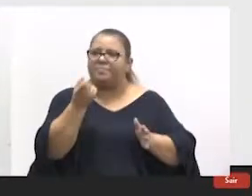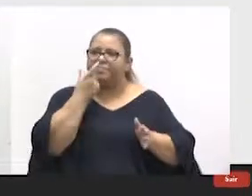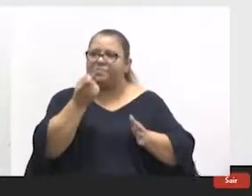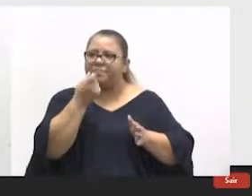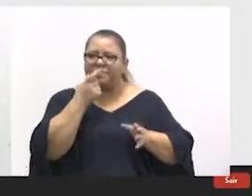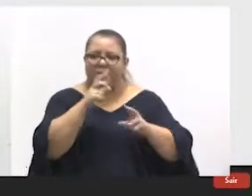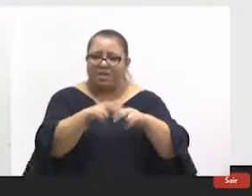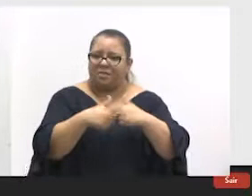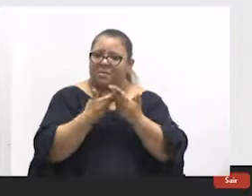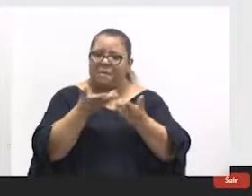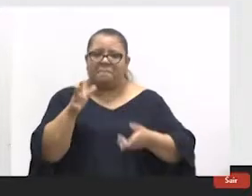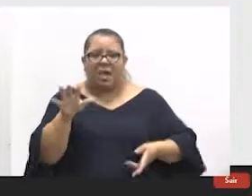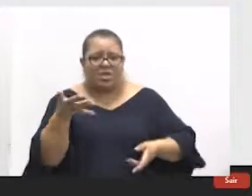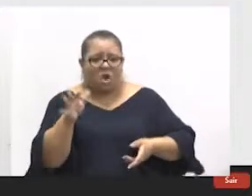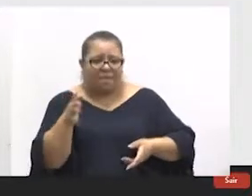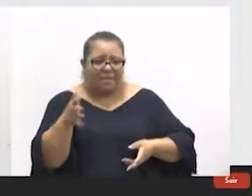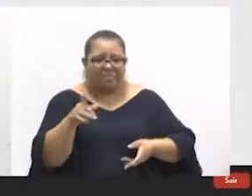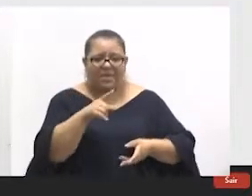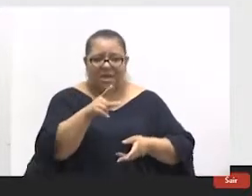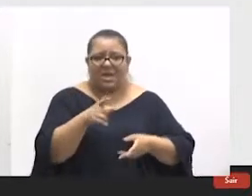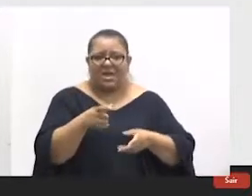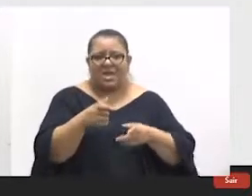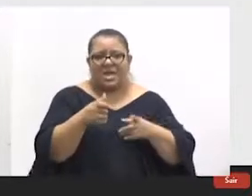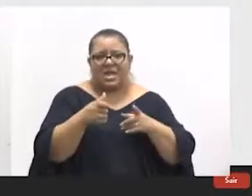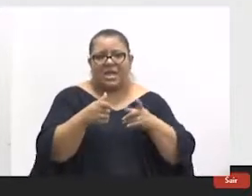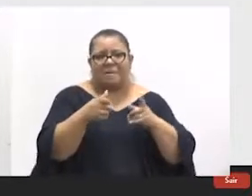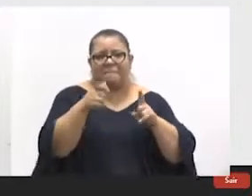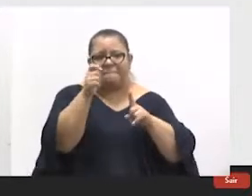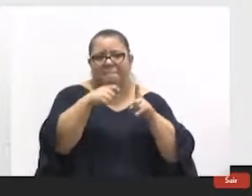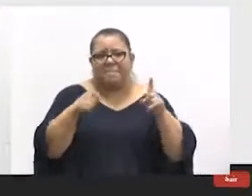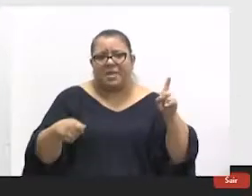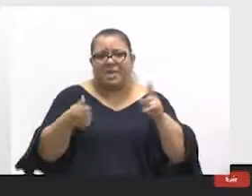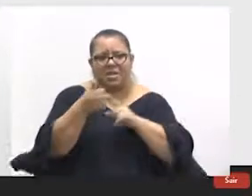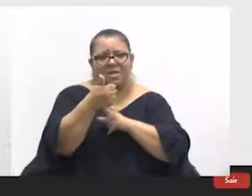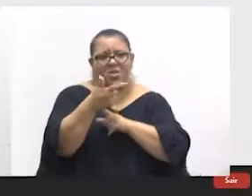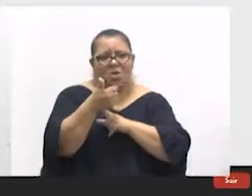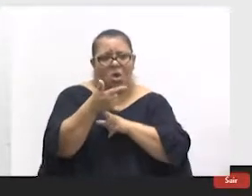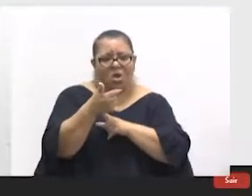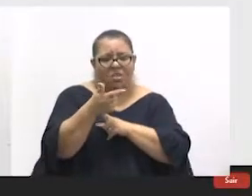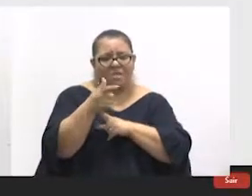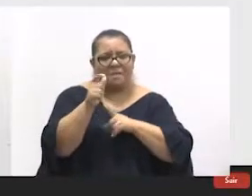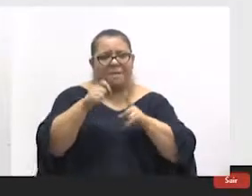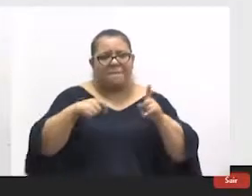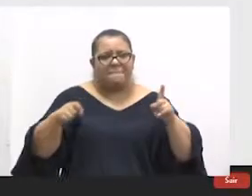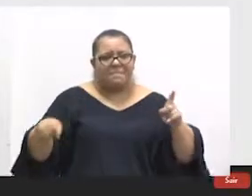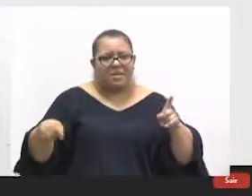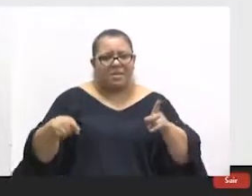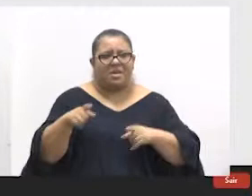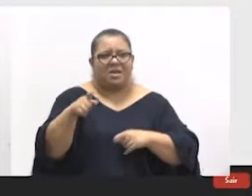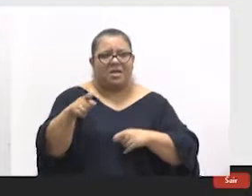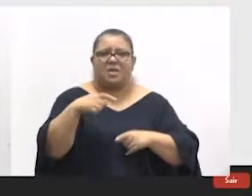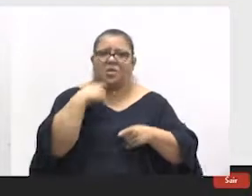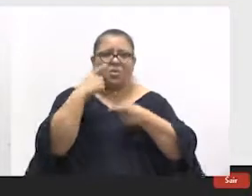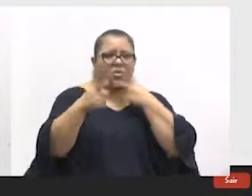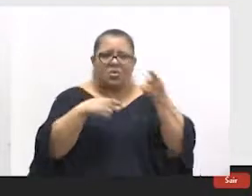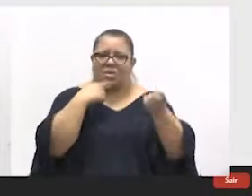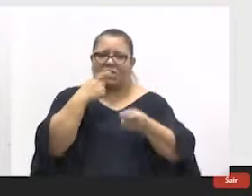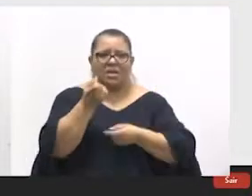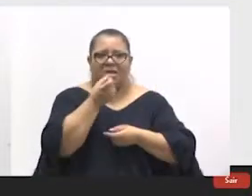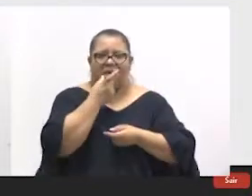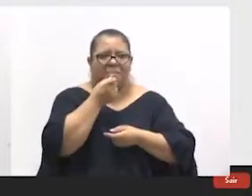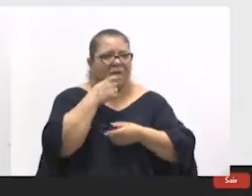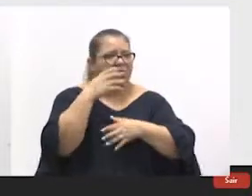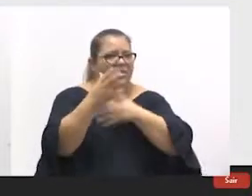paliativa. Então, se o paciente tratar 12 meses de uma doença de cabeça e pescoço metastático, ele não tem mais tratamento depois.